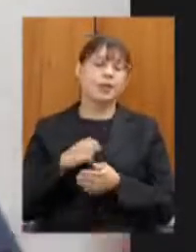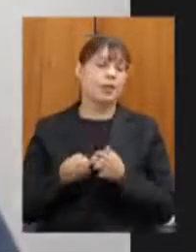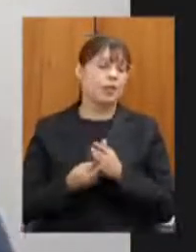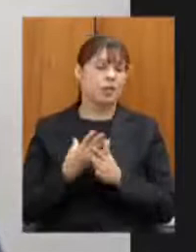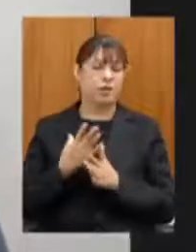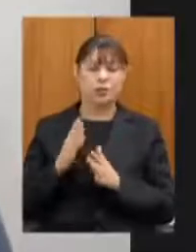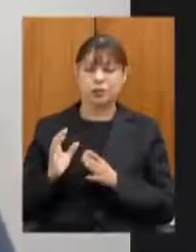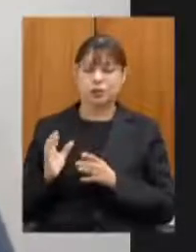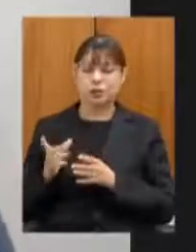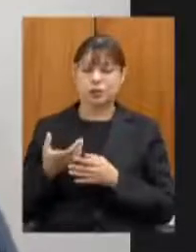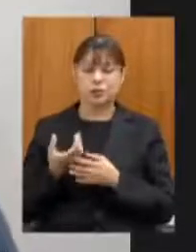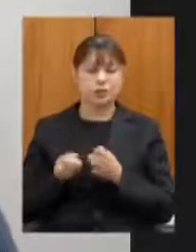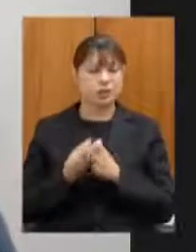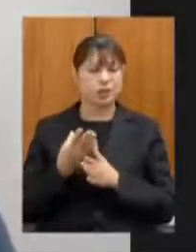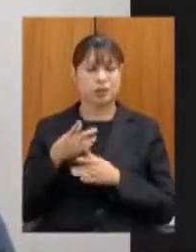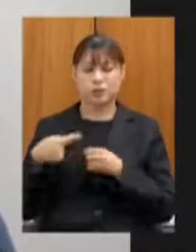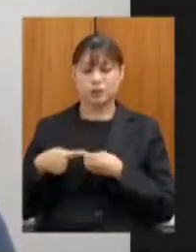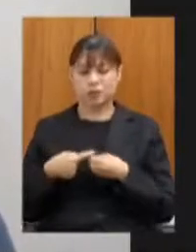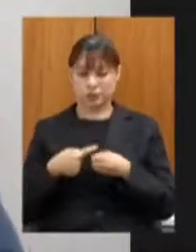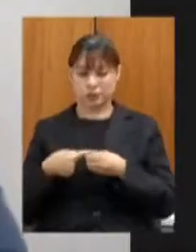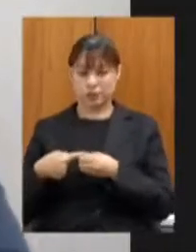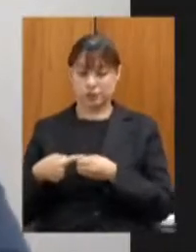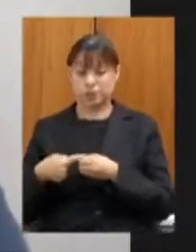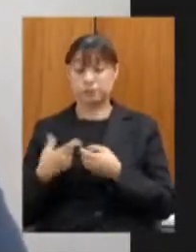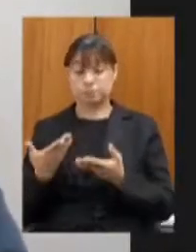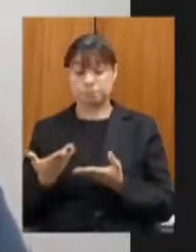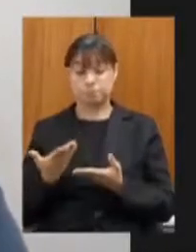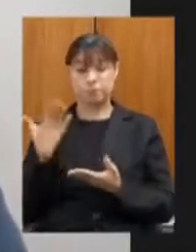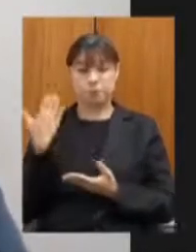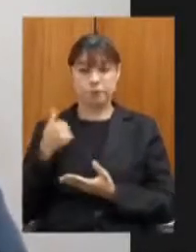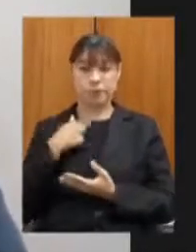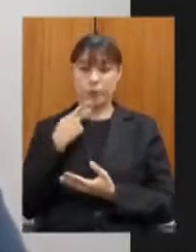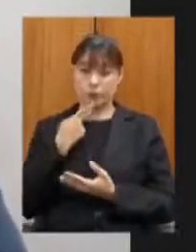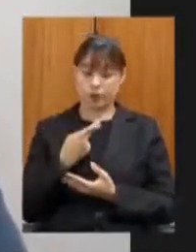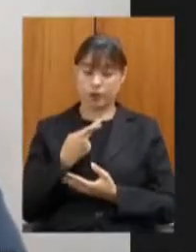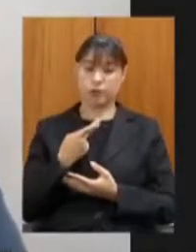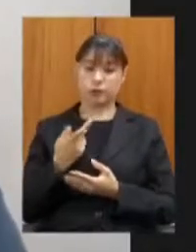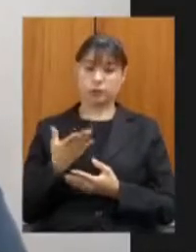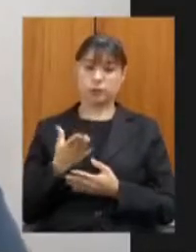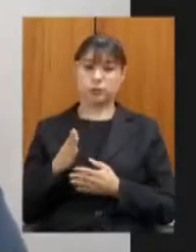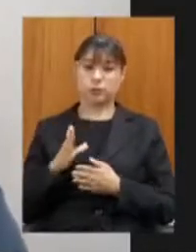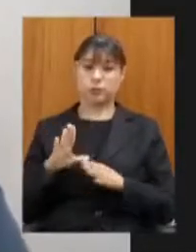um conjunto de municípios naquela ocasião eu levantei na Assembleia